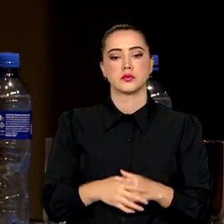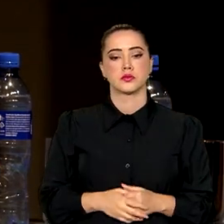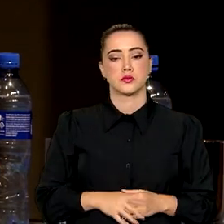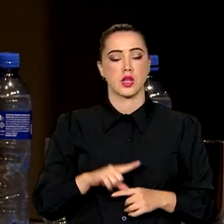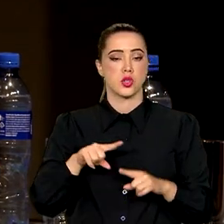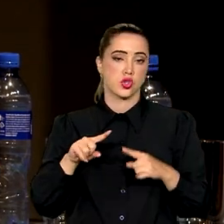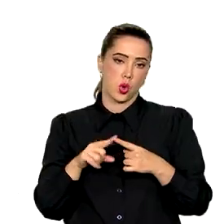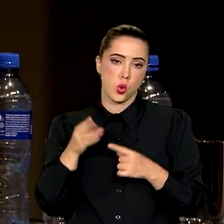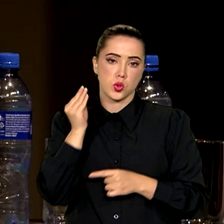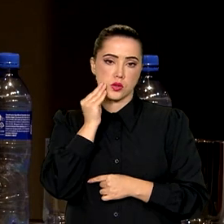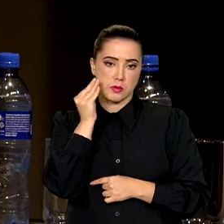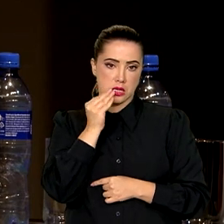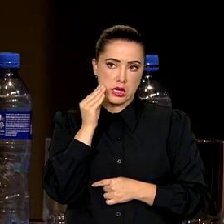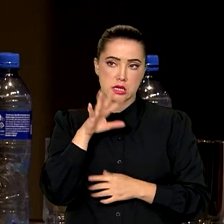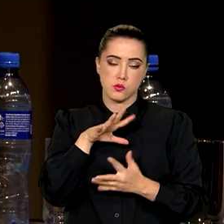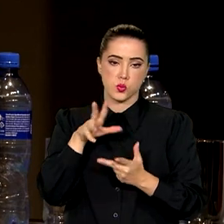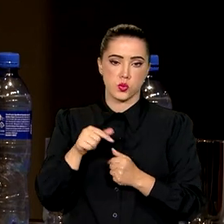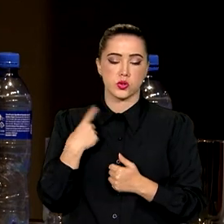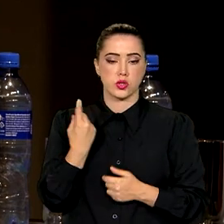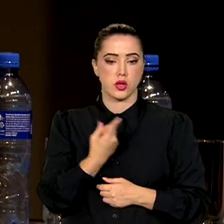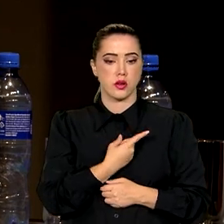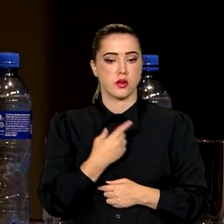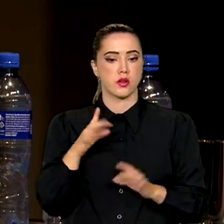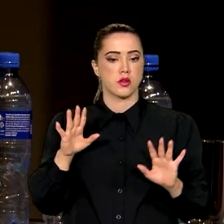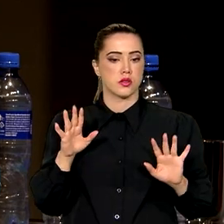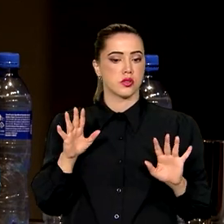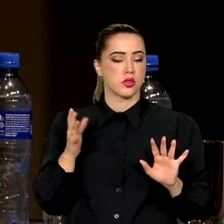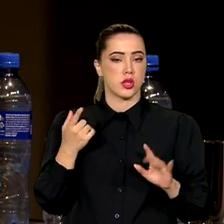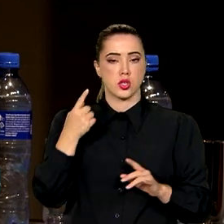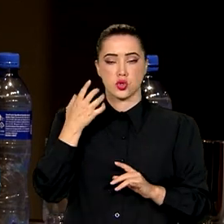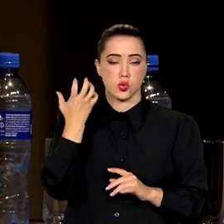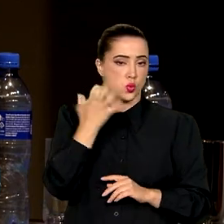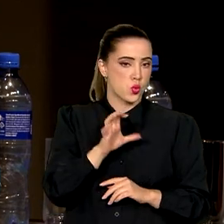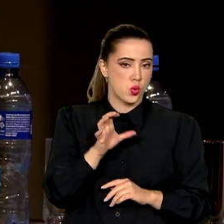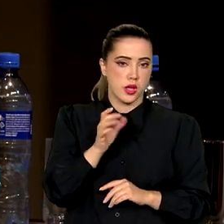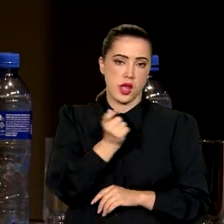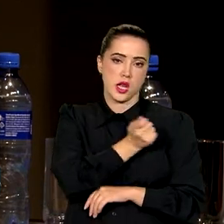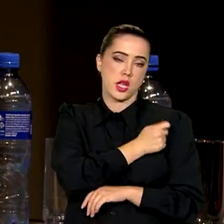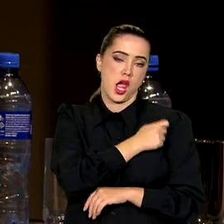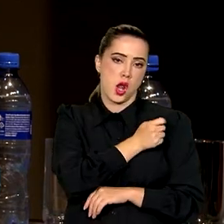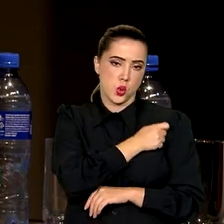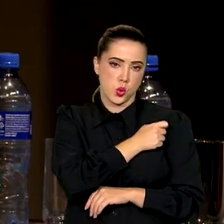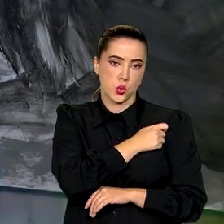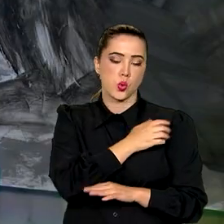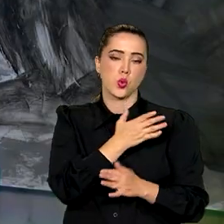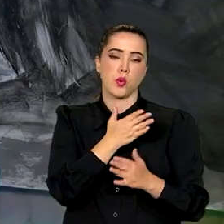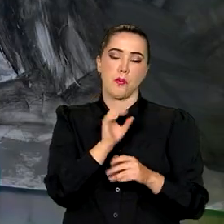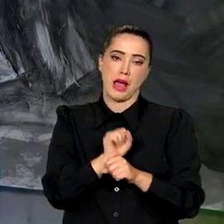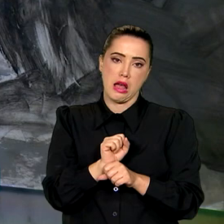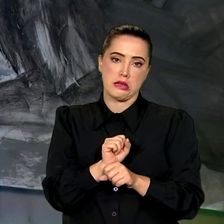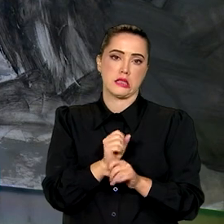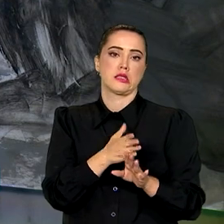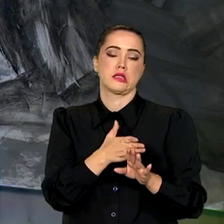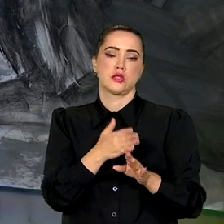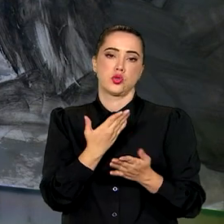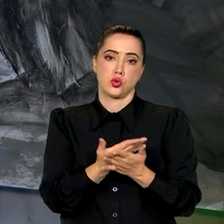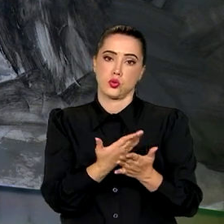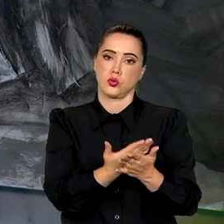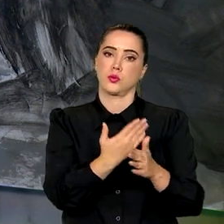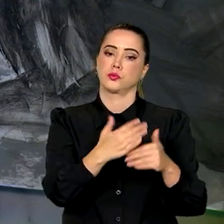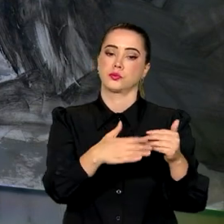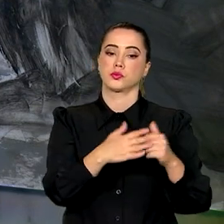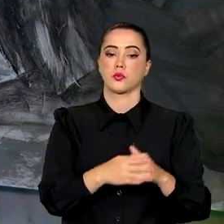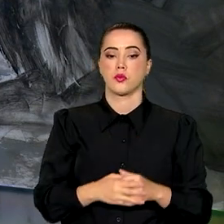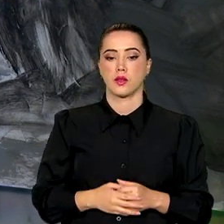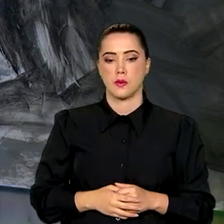experiências internacionais. A ideia é a gente não perca nenhum aluno ao longo da educação básica. O ministro esclareceu que não